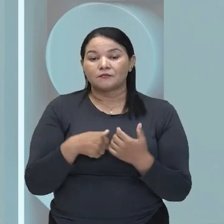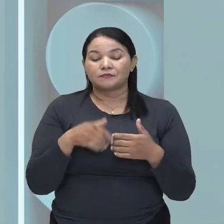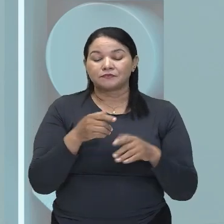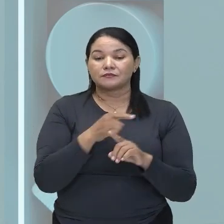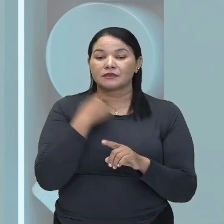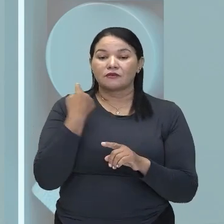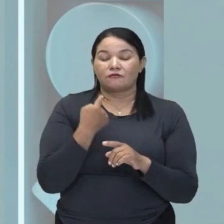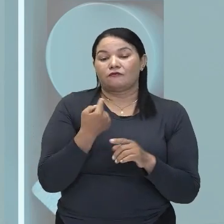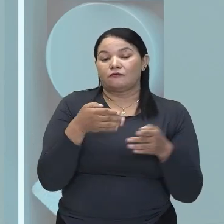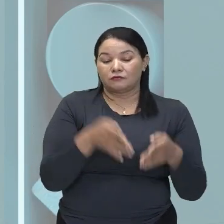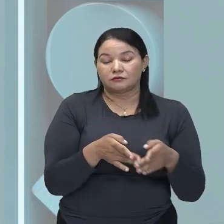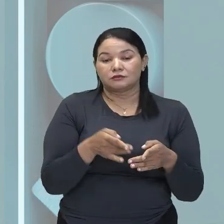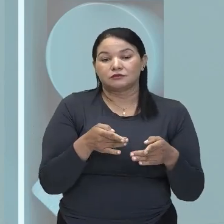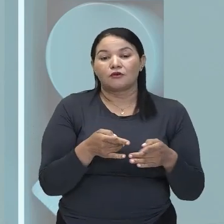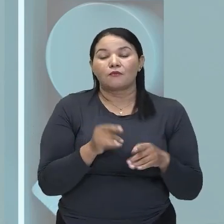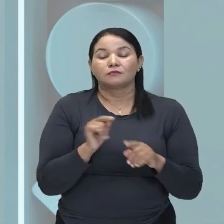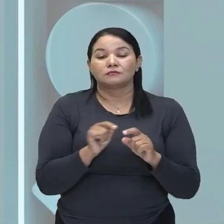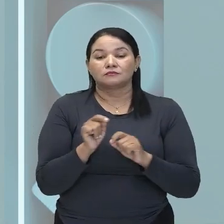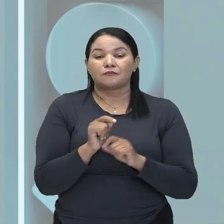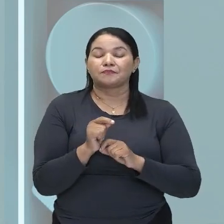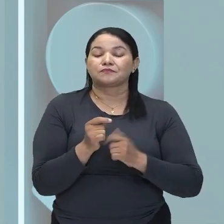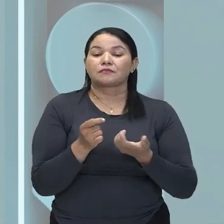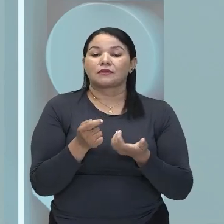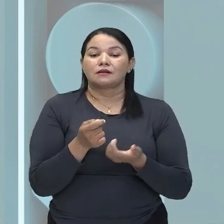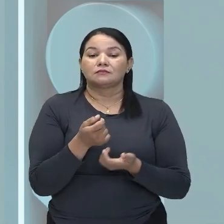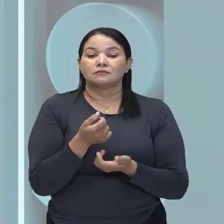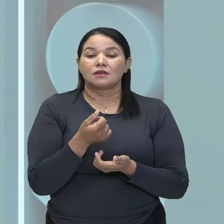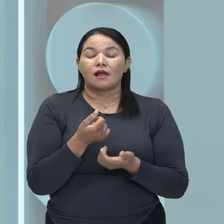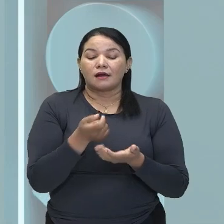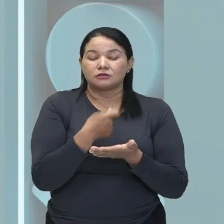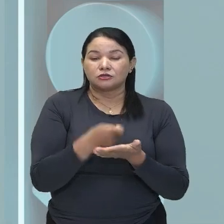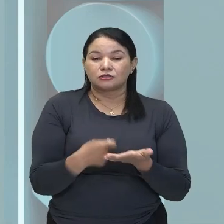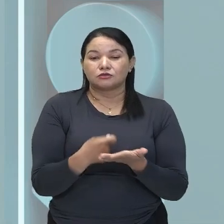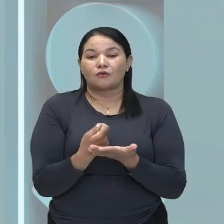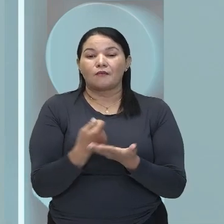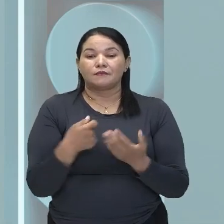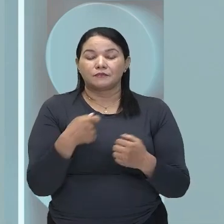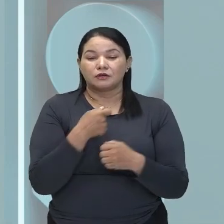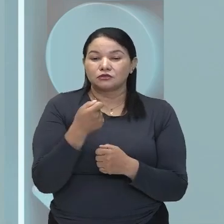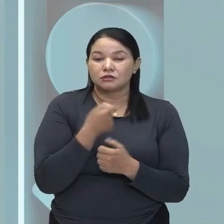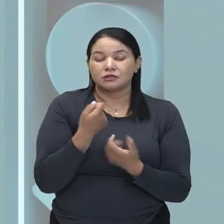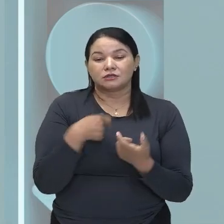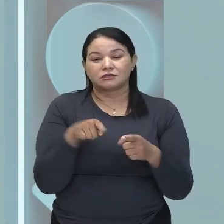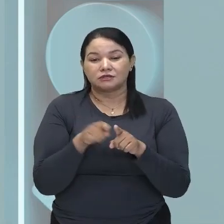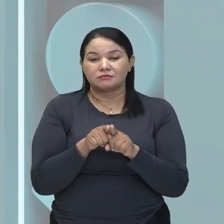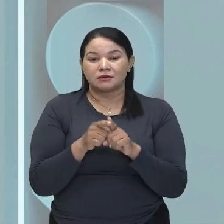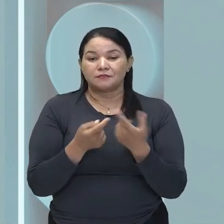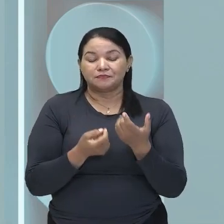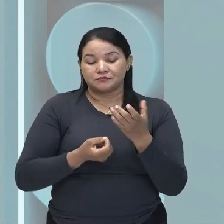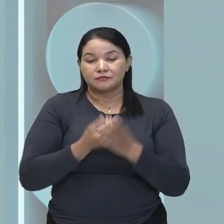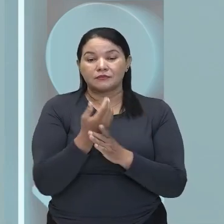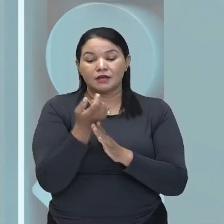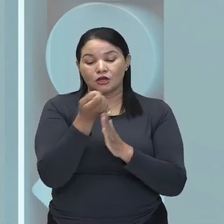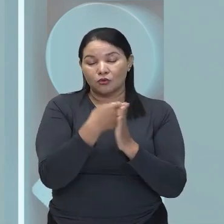escritor, jornalista, E professor brasileiro, Autor da obra, Os Sertões. Ele foi